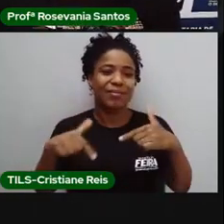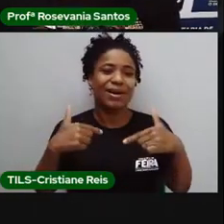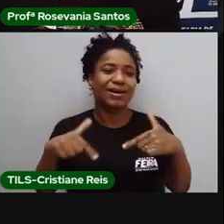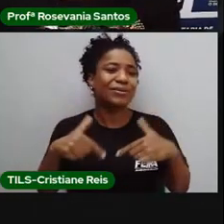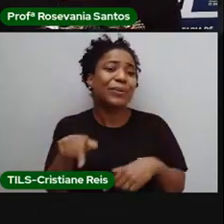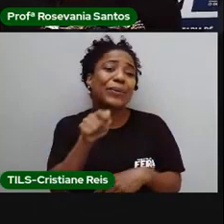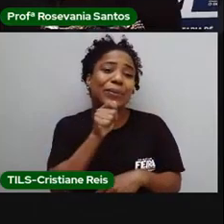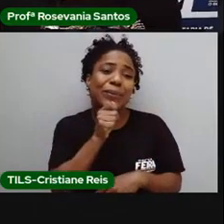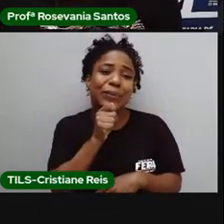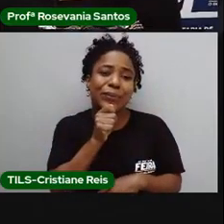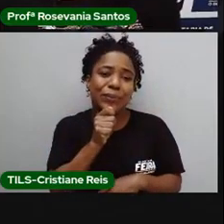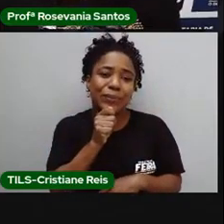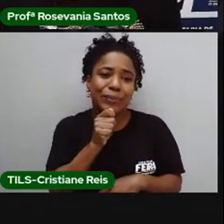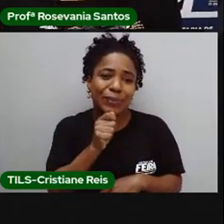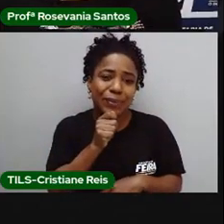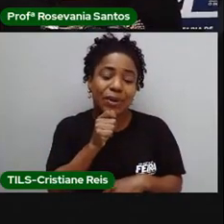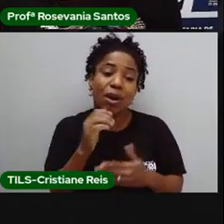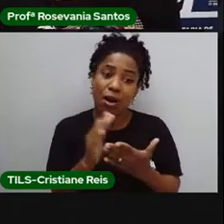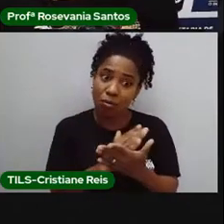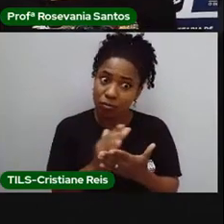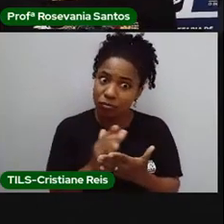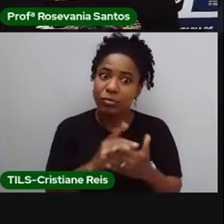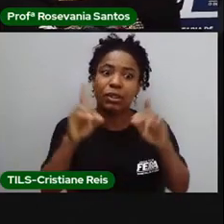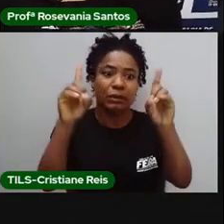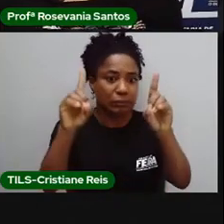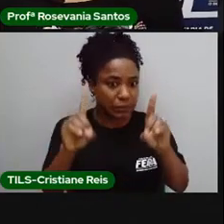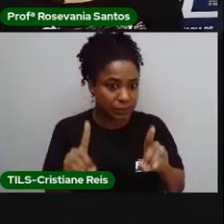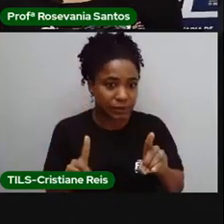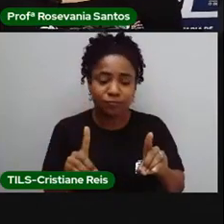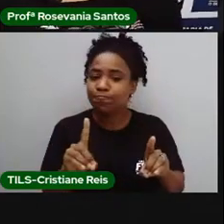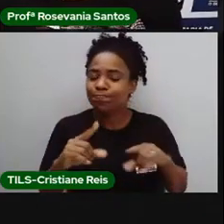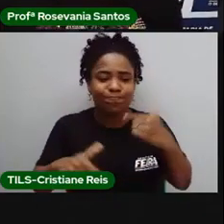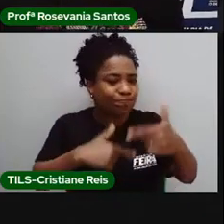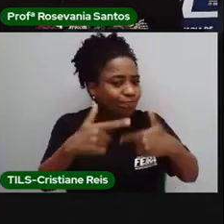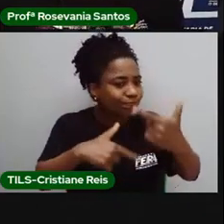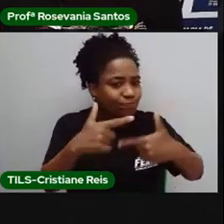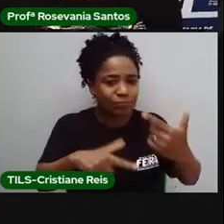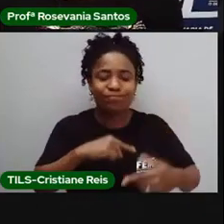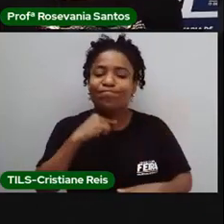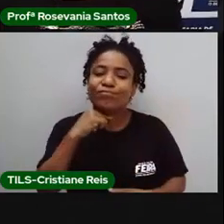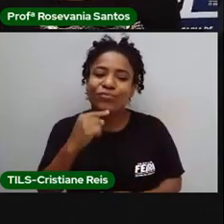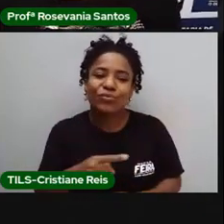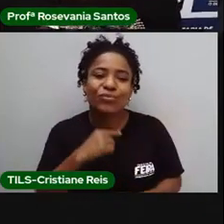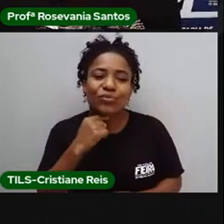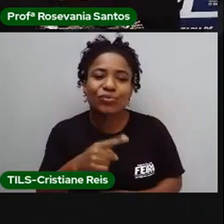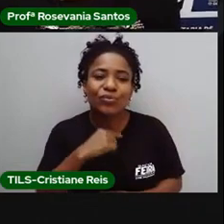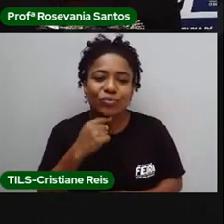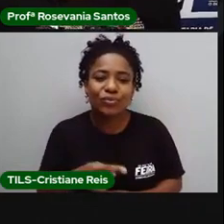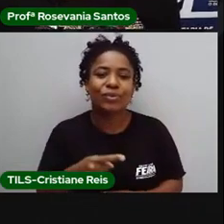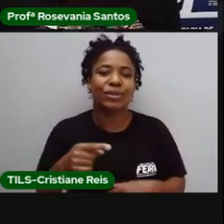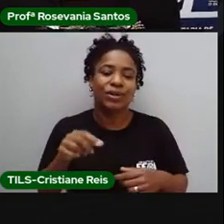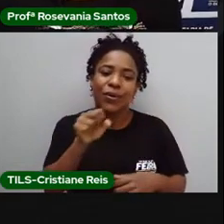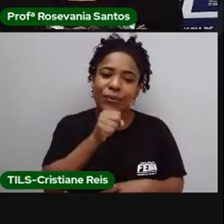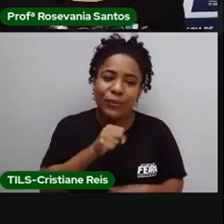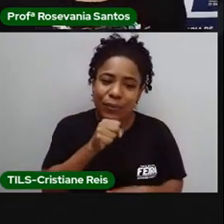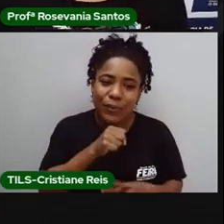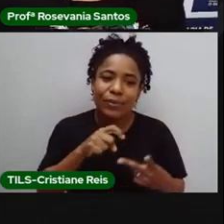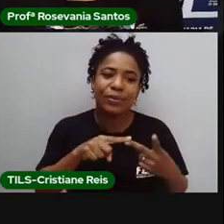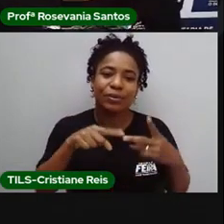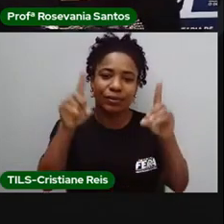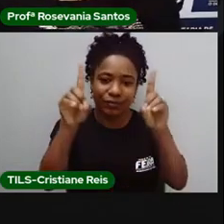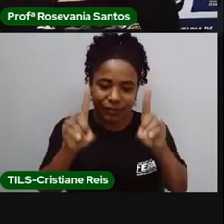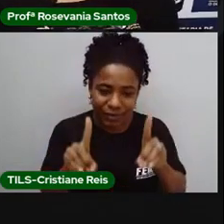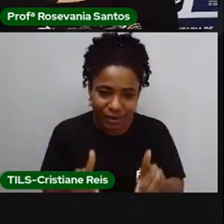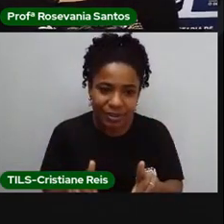limitações severas, que realmente acabam não trabalhando. Então, essa população de idosos, dos deficientes